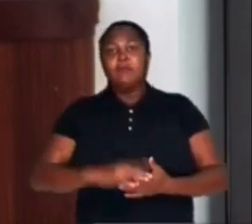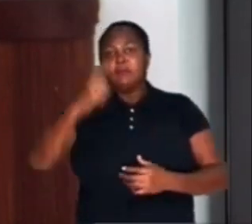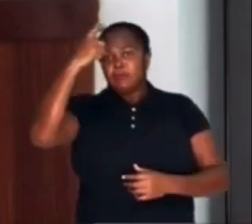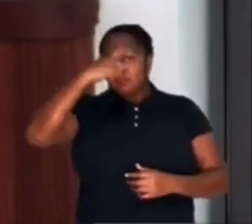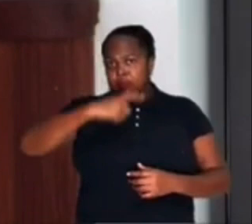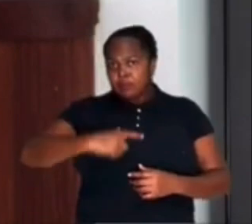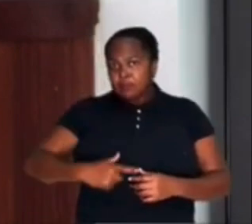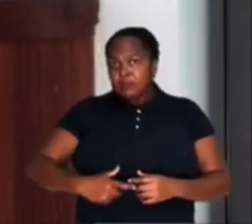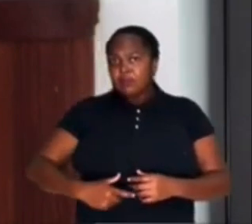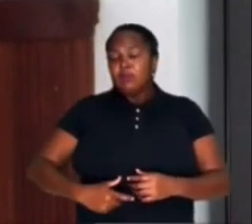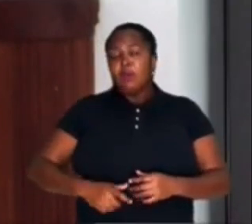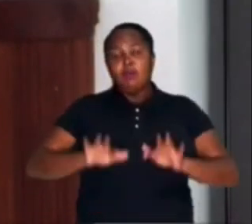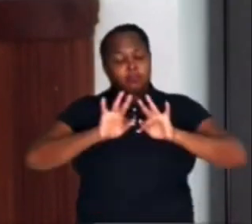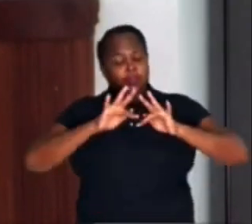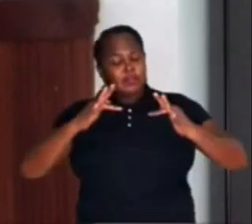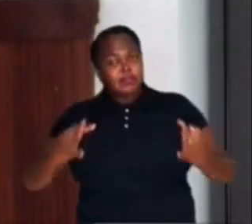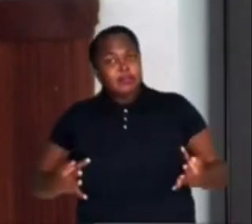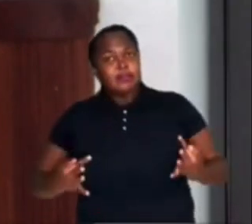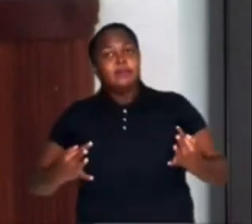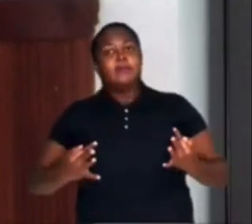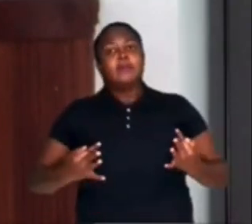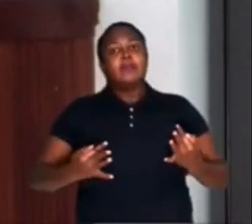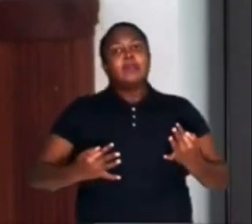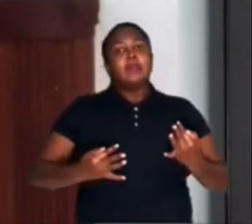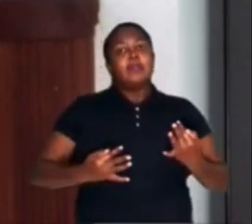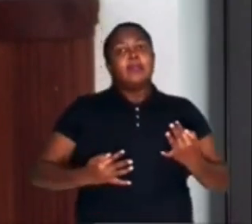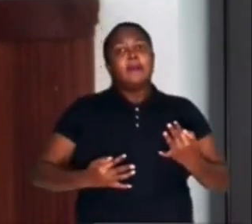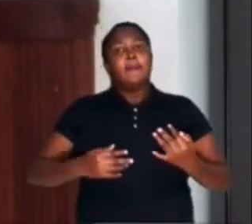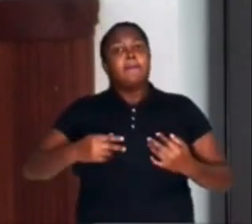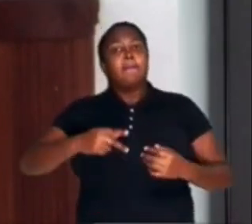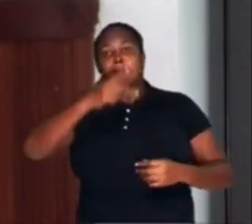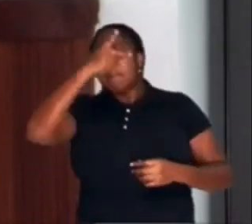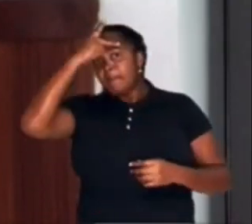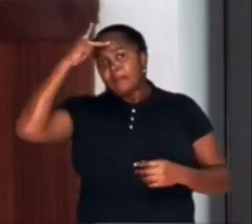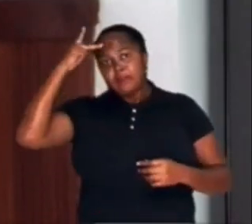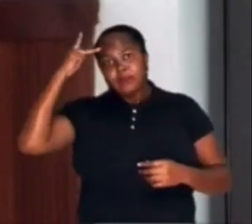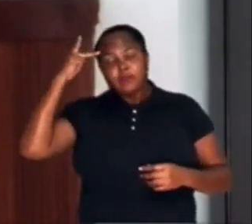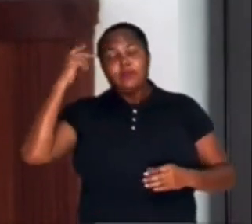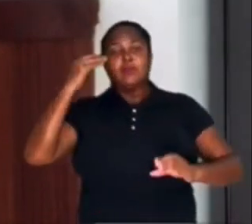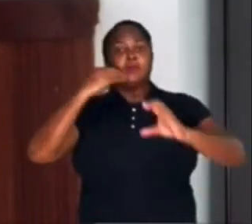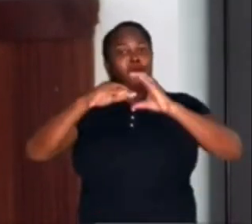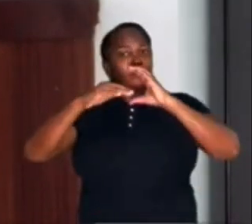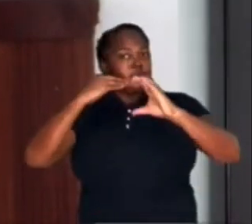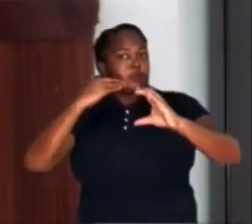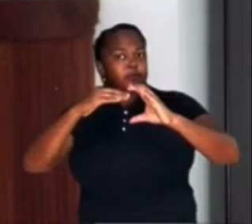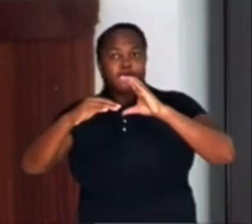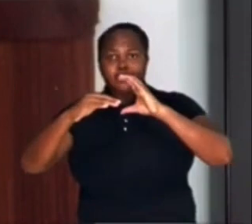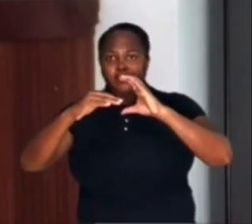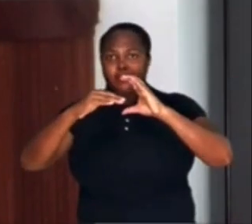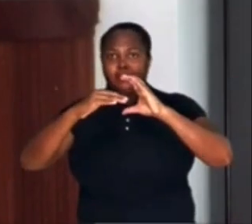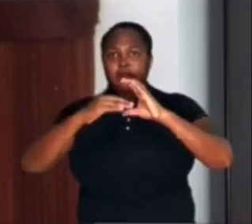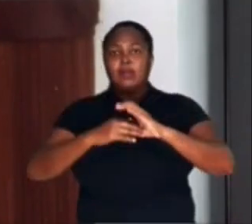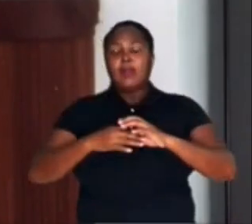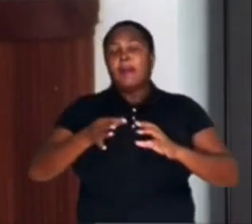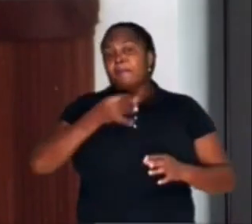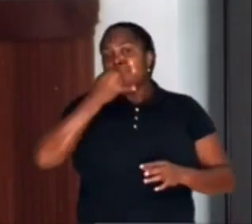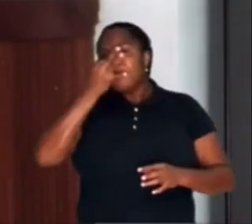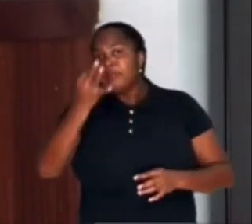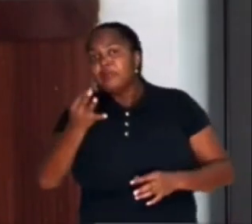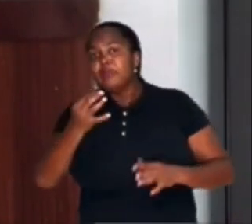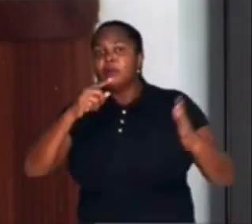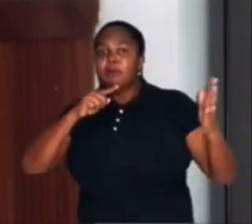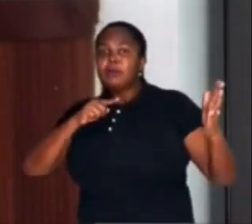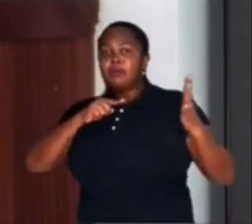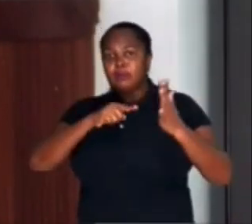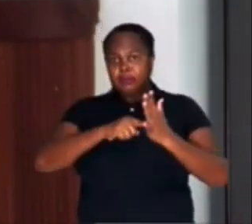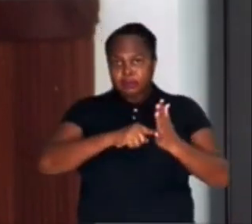uma simples e humilde ferramenta da liberdade de imprensa. Cada linha crítica, denúncia e